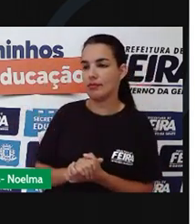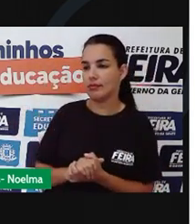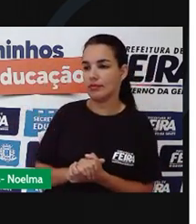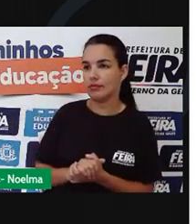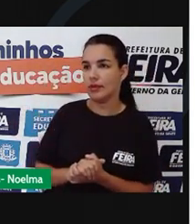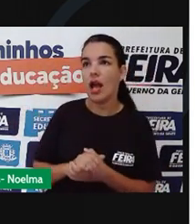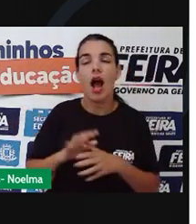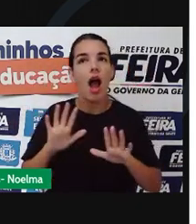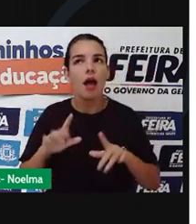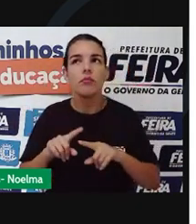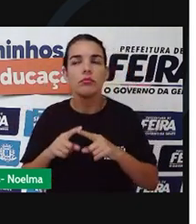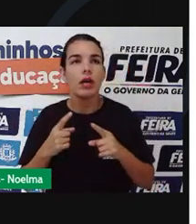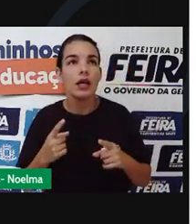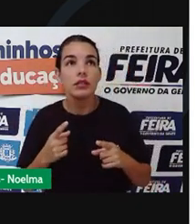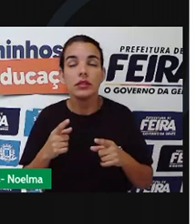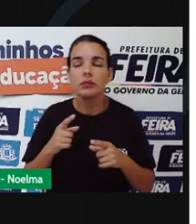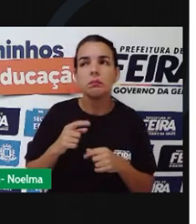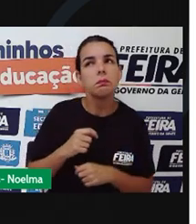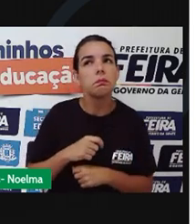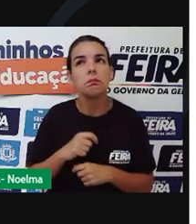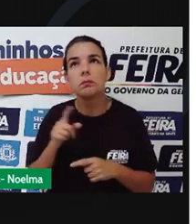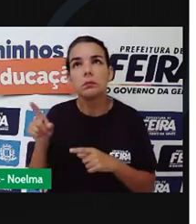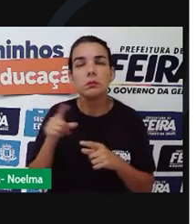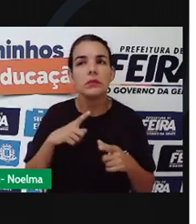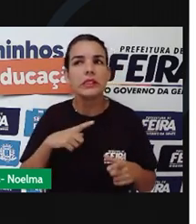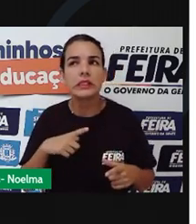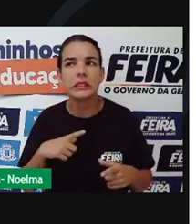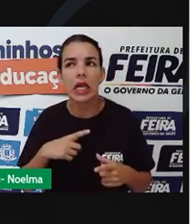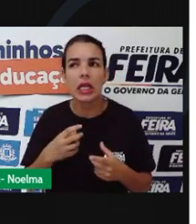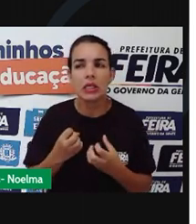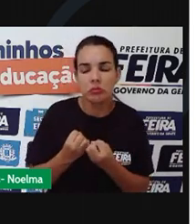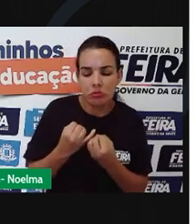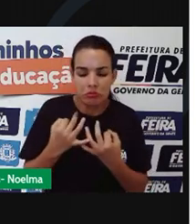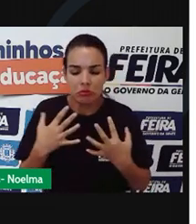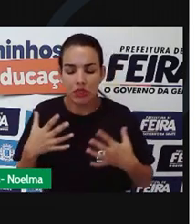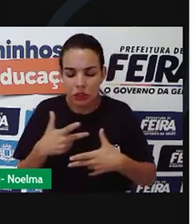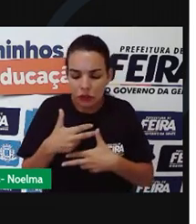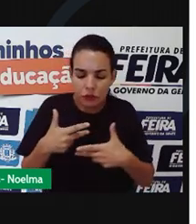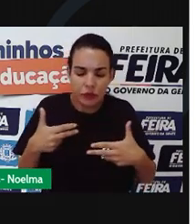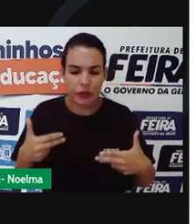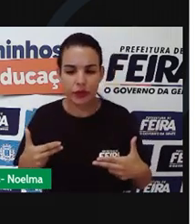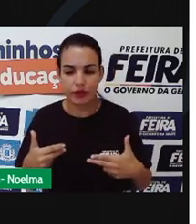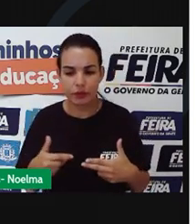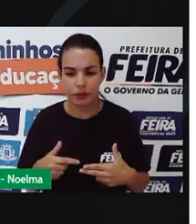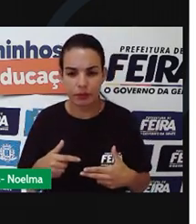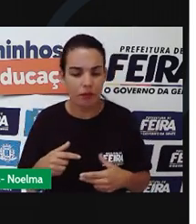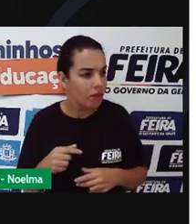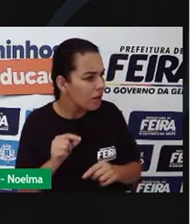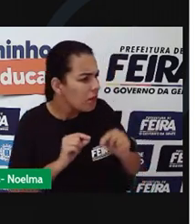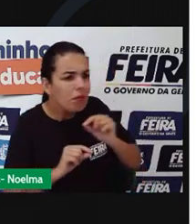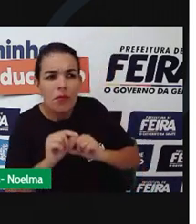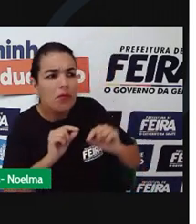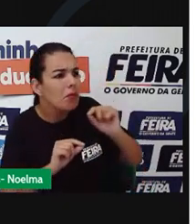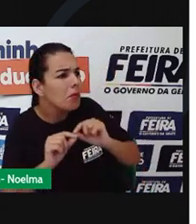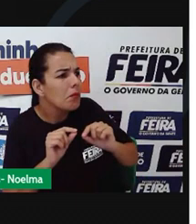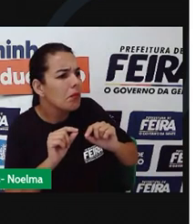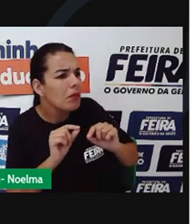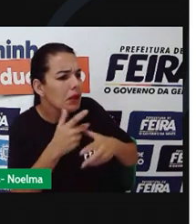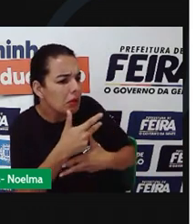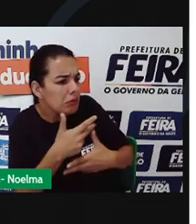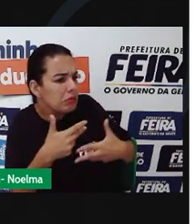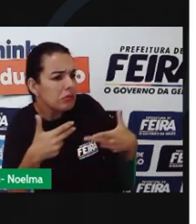Hum... Mas pra isso, existem rituais. Ah, rituais. O é ritual?